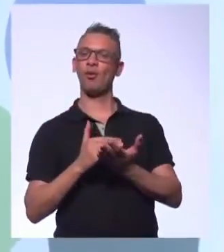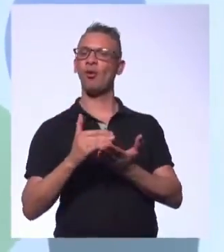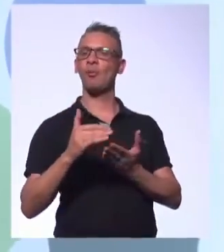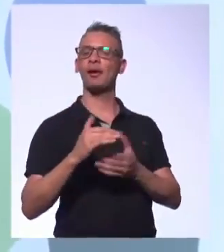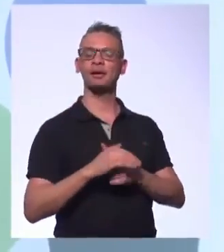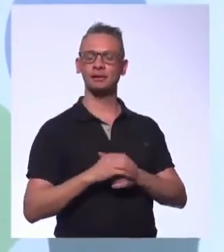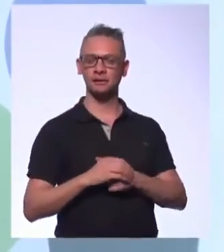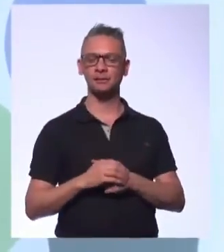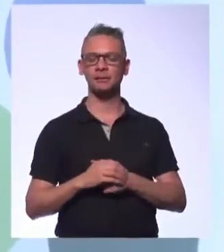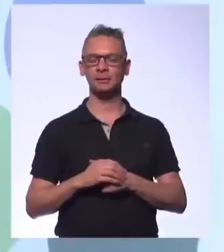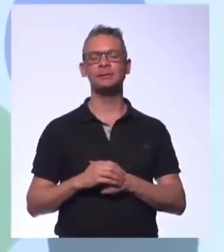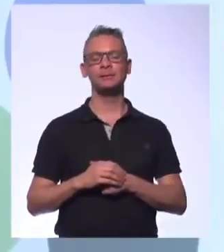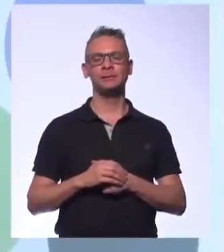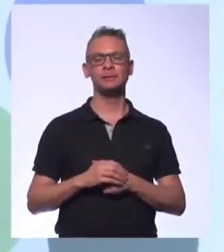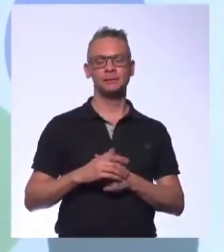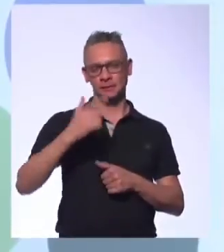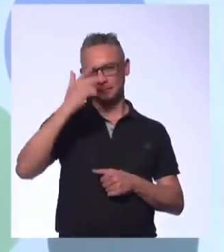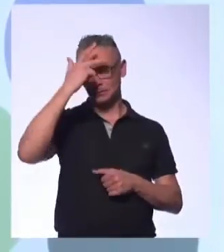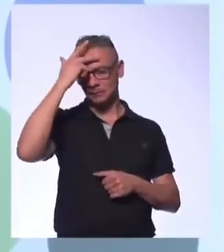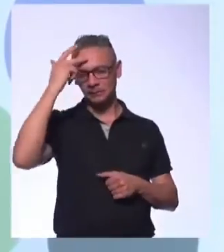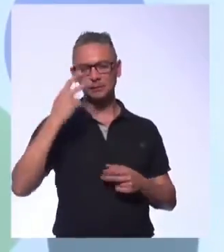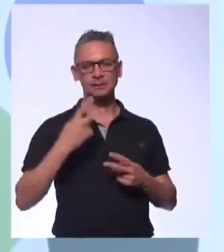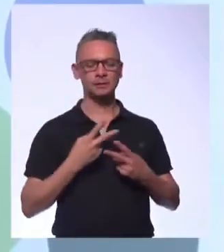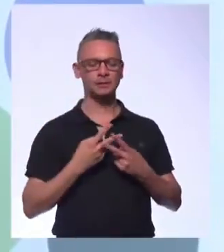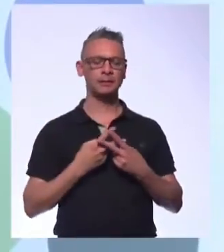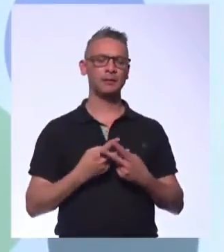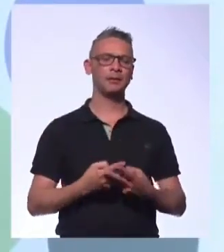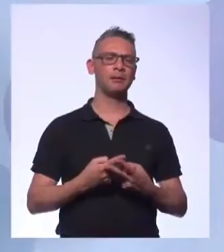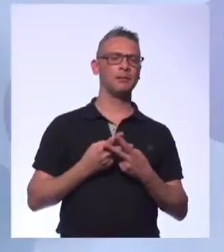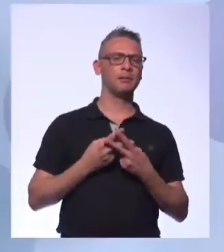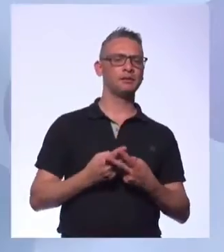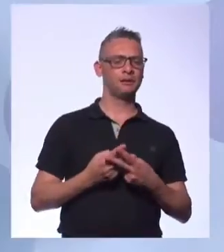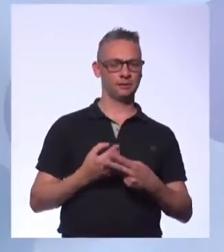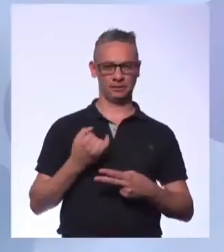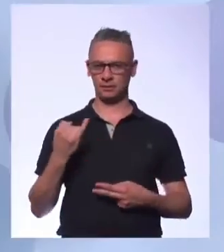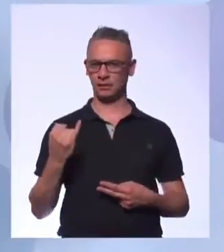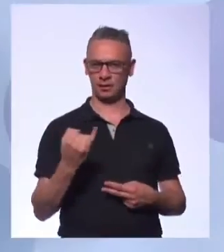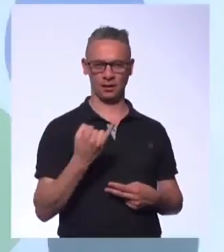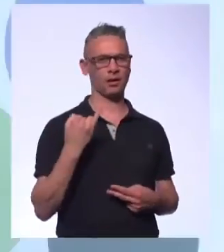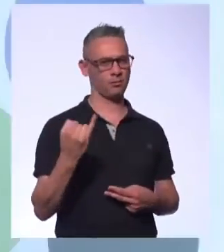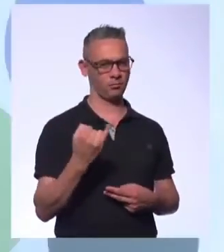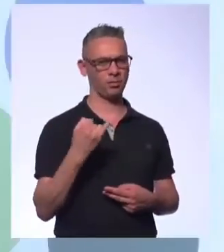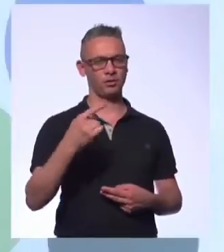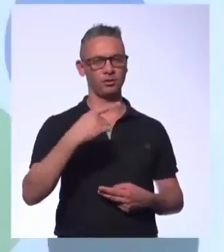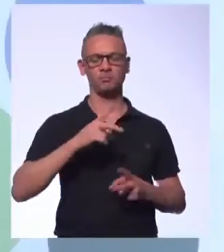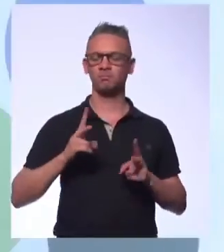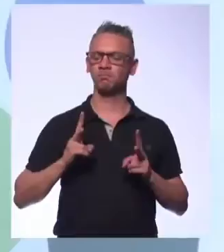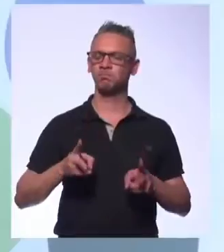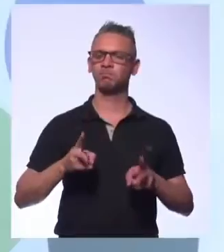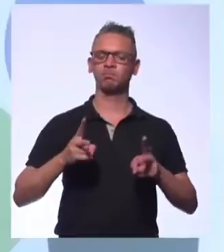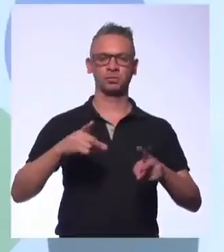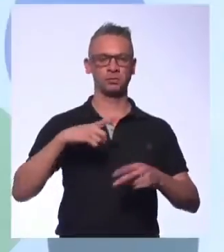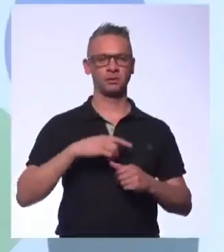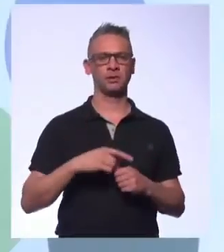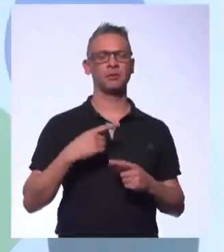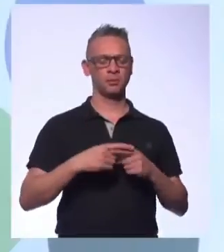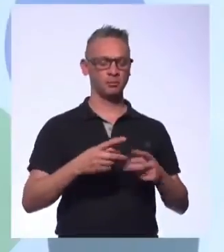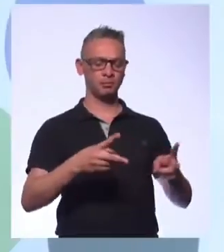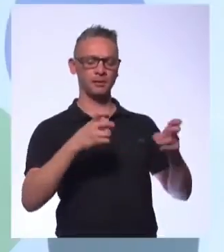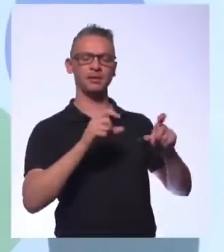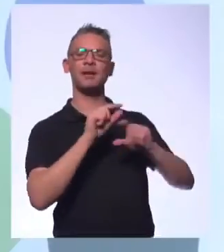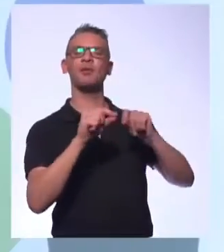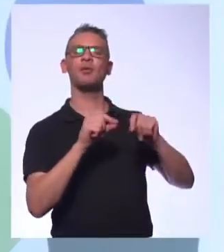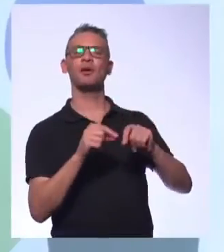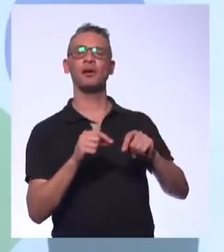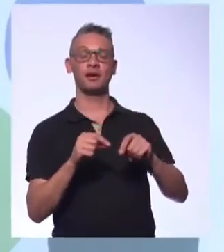O quanto a paciência e obstinação são necessários para que a gente continue. Porque o que eu vejo dessa geração,